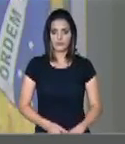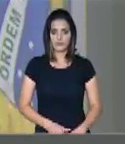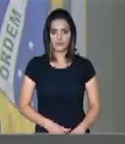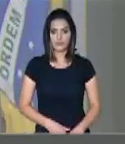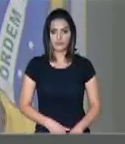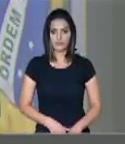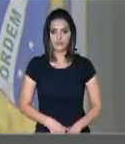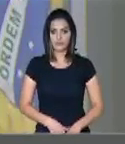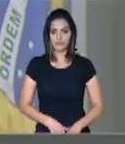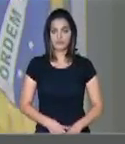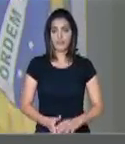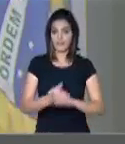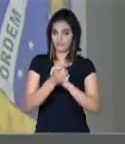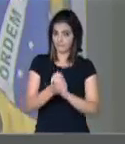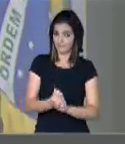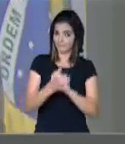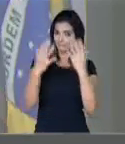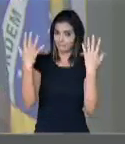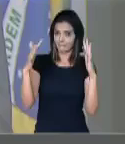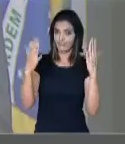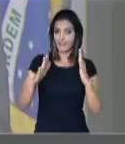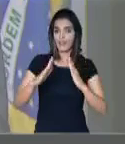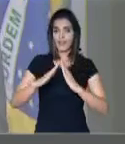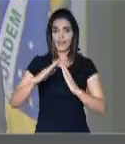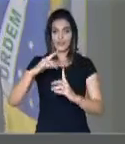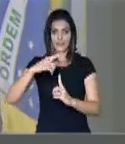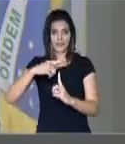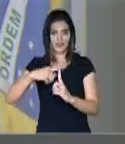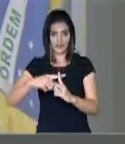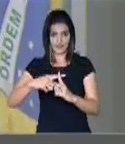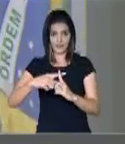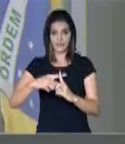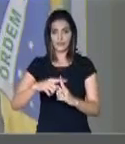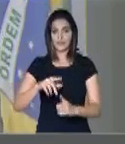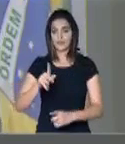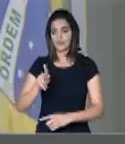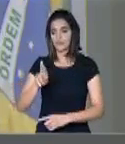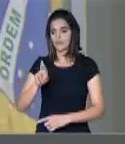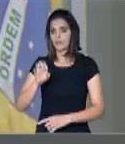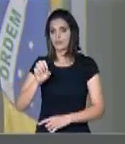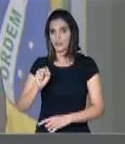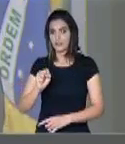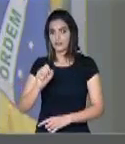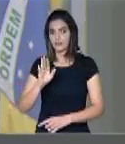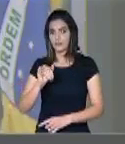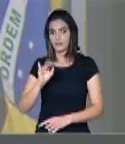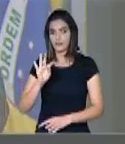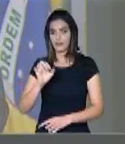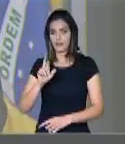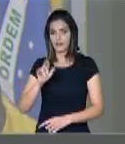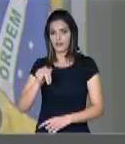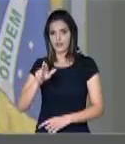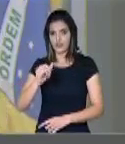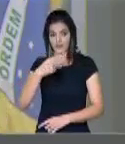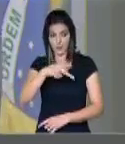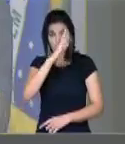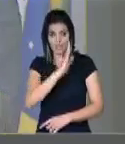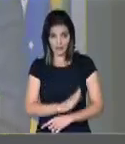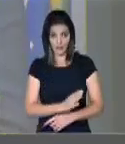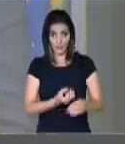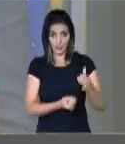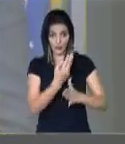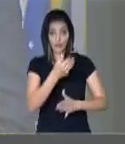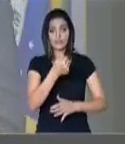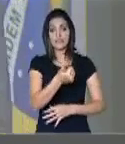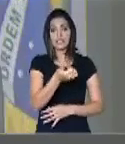e parabenizar, a igreja presbiteriana, no Brasil, pelos seus 160 anos,